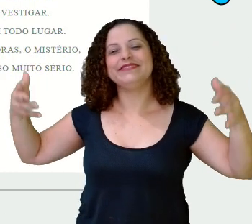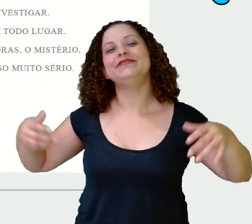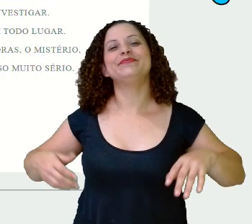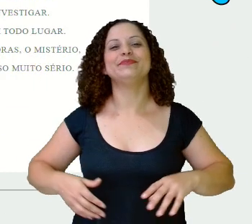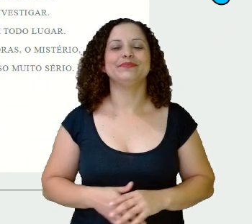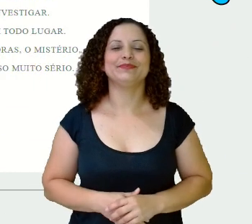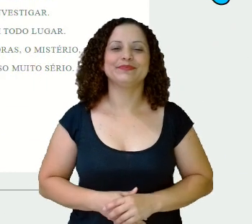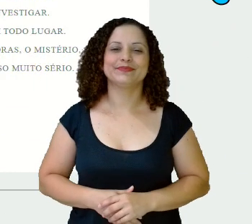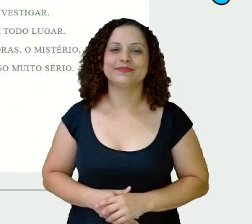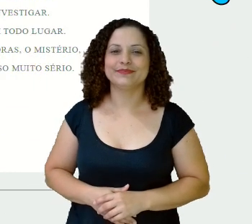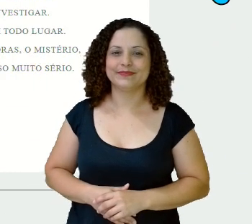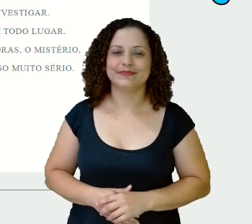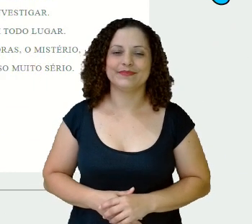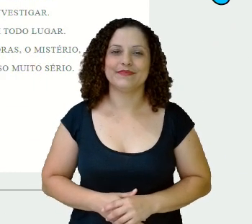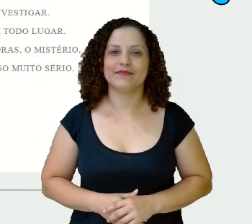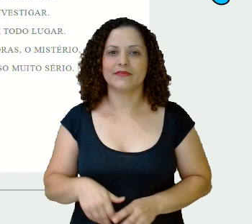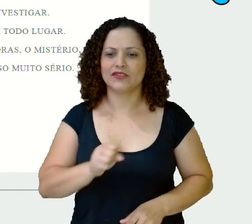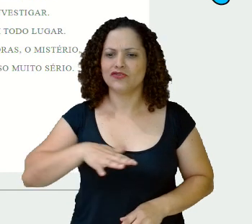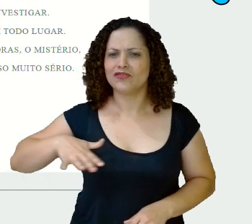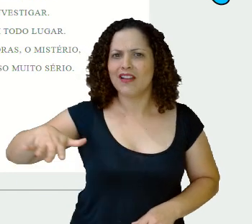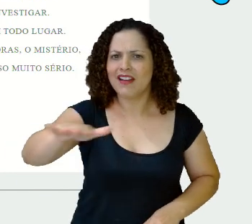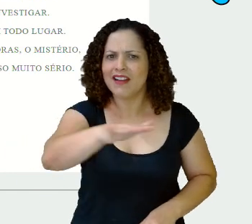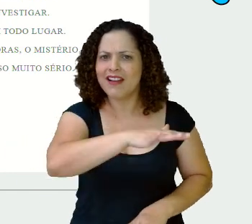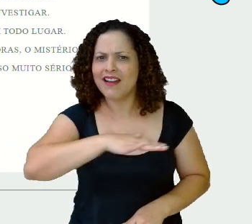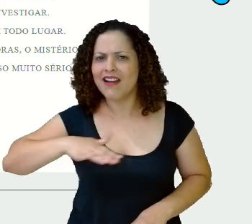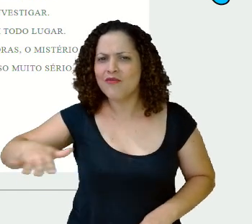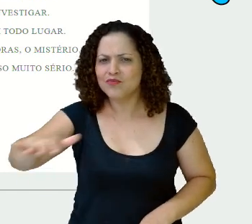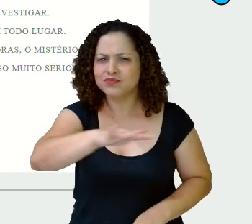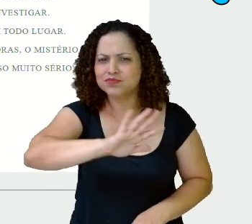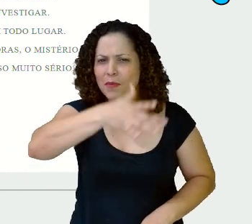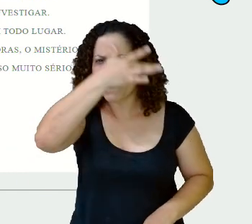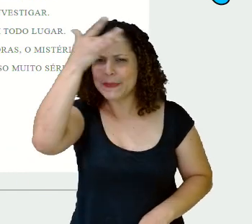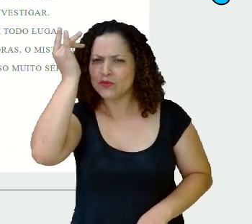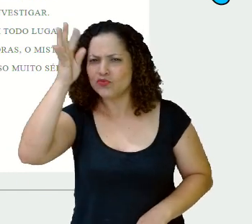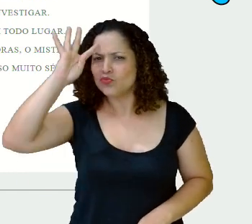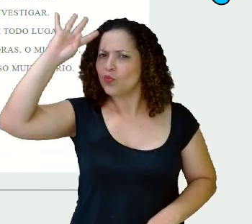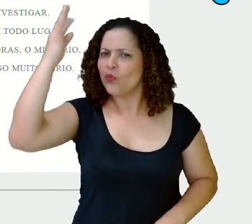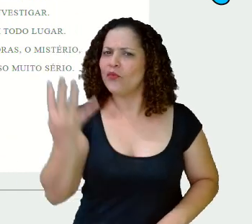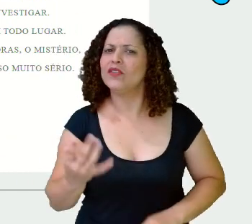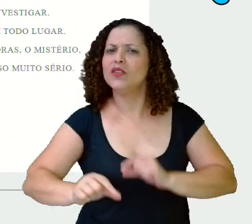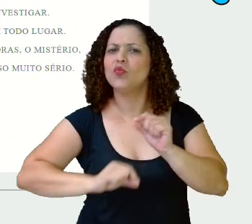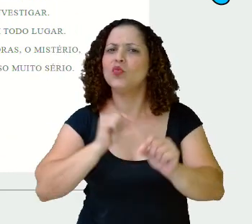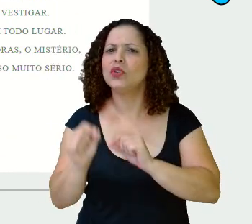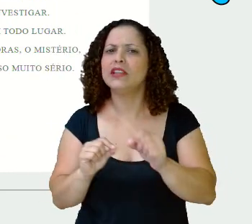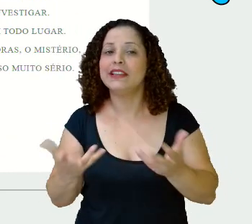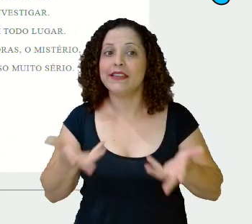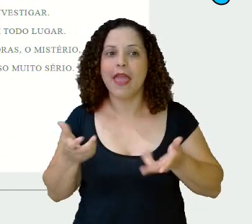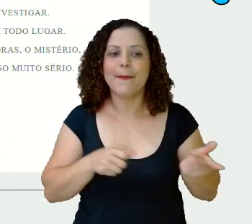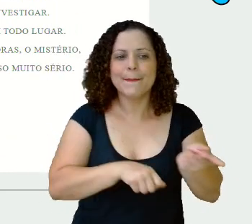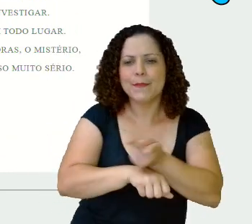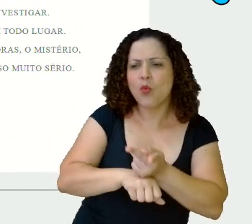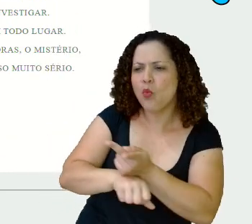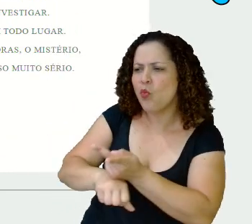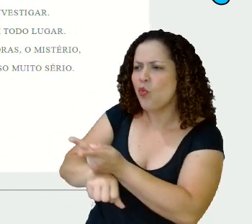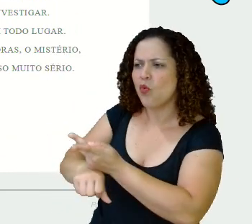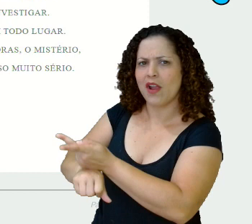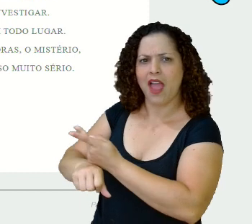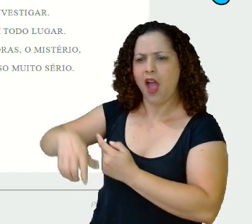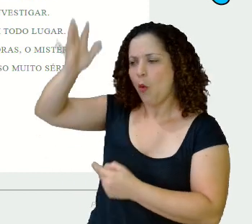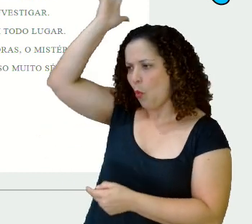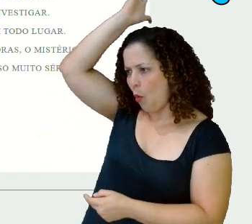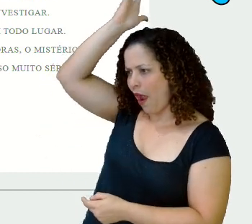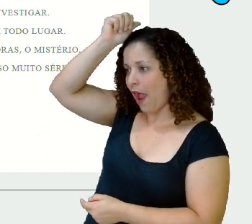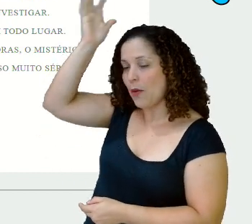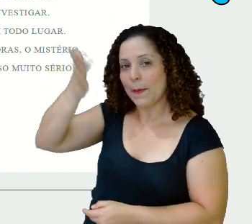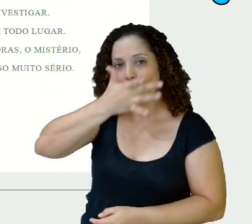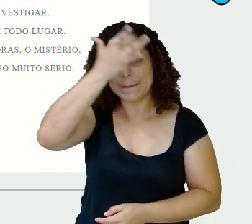Todo mundo decidiu pelo galo procurar Os passistas